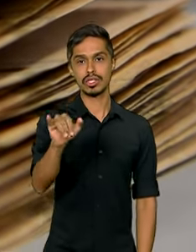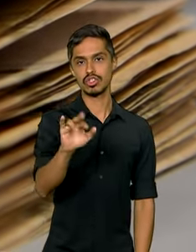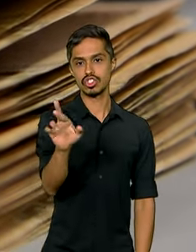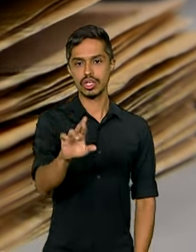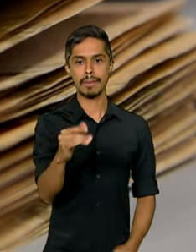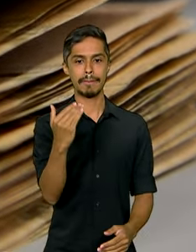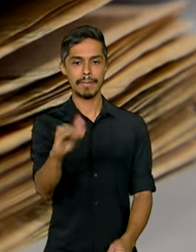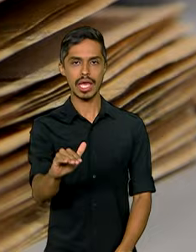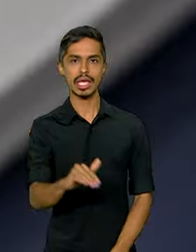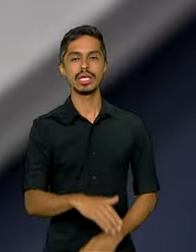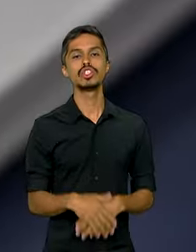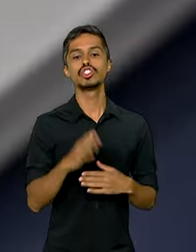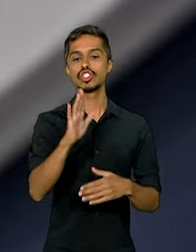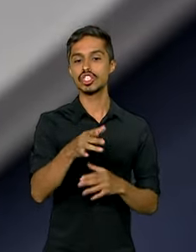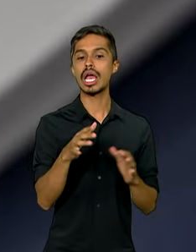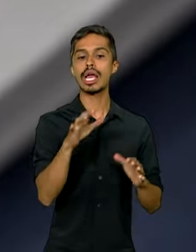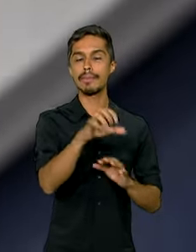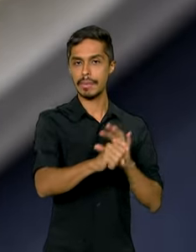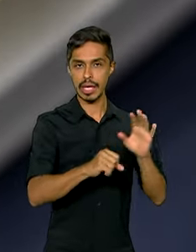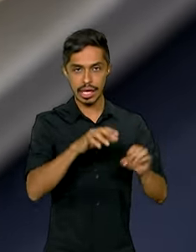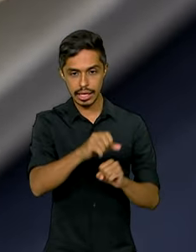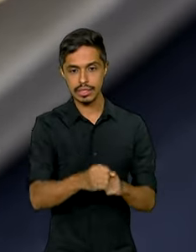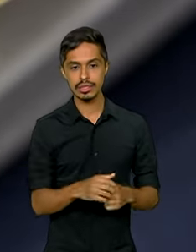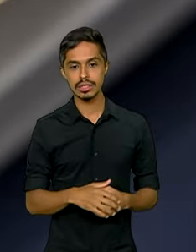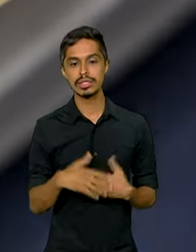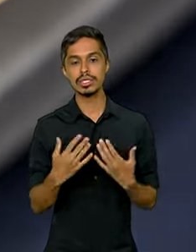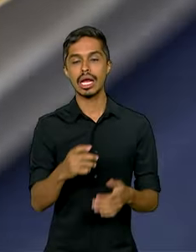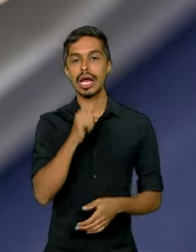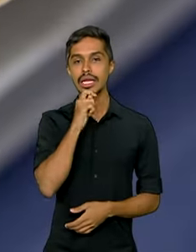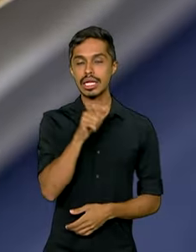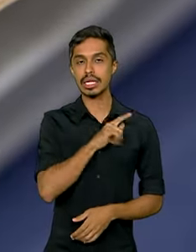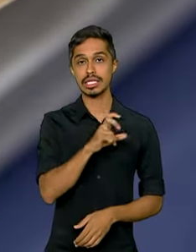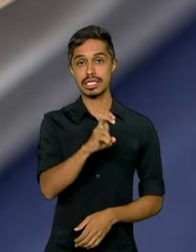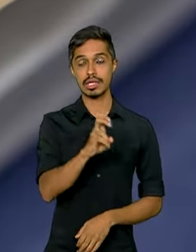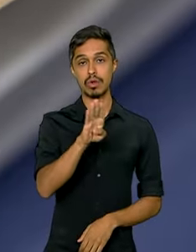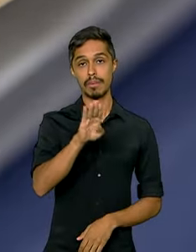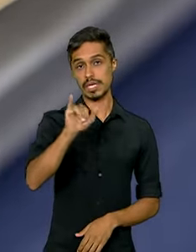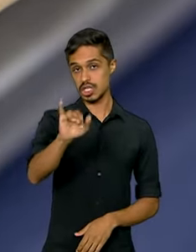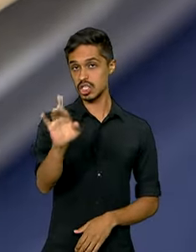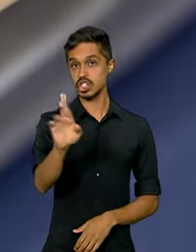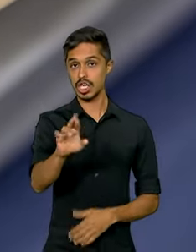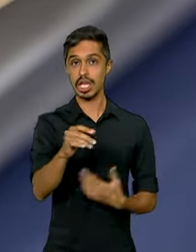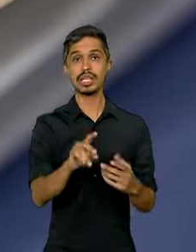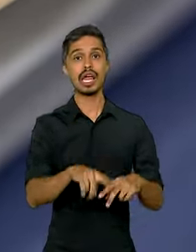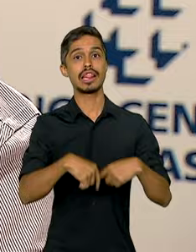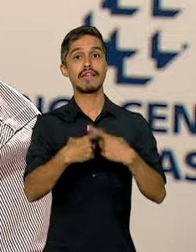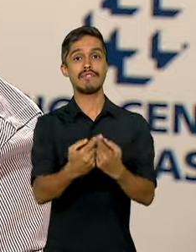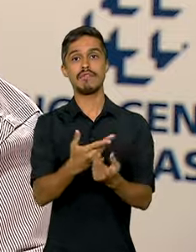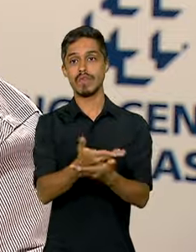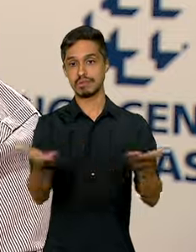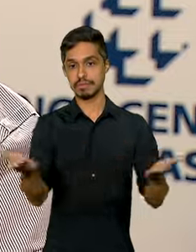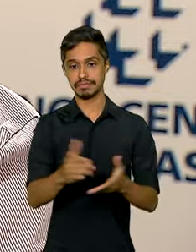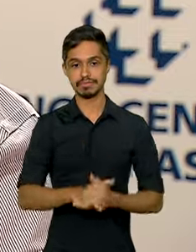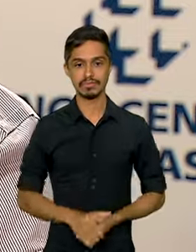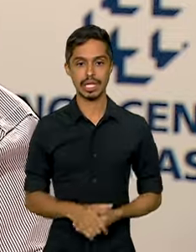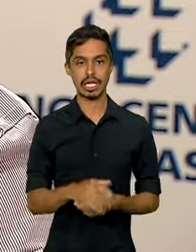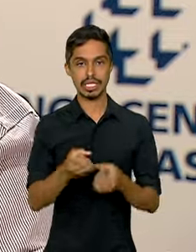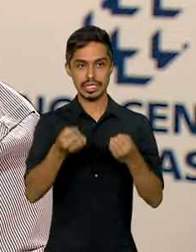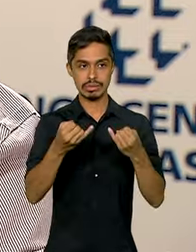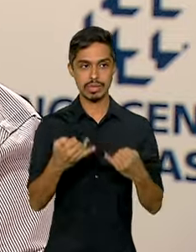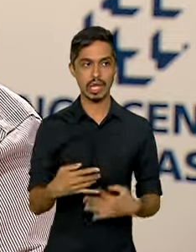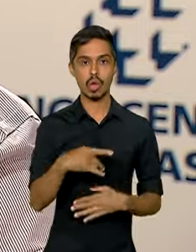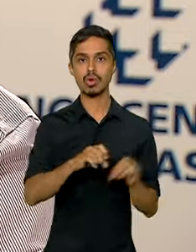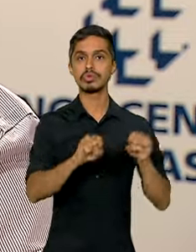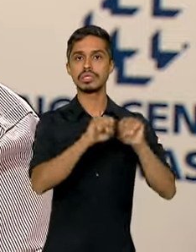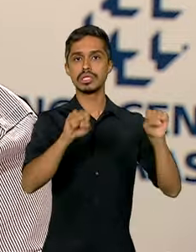já foram resgatados e ainda existem 5 bilhões e meio para serem devolvidos. Ele reforça que o